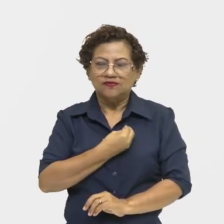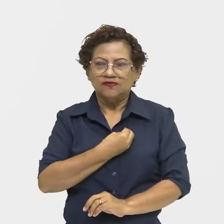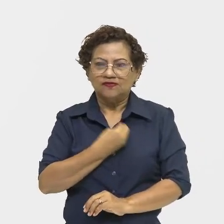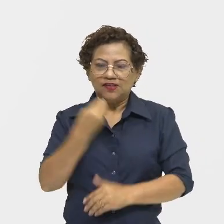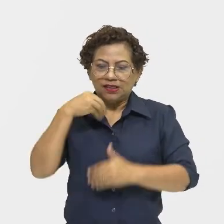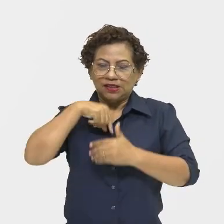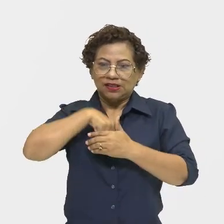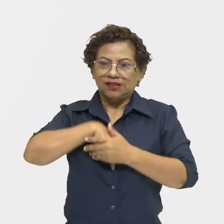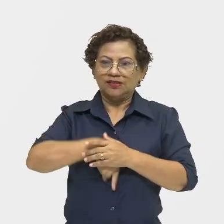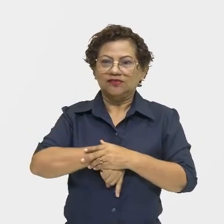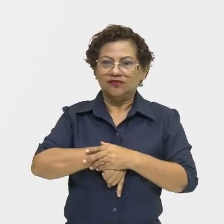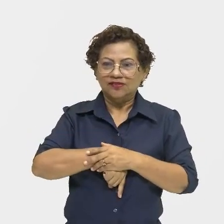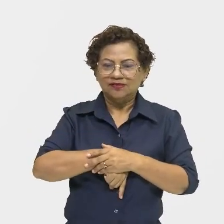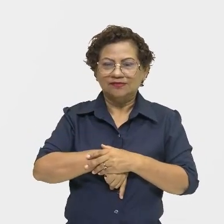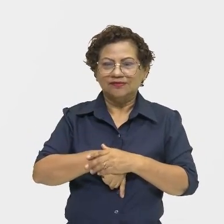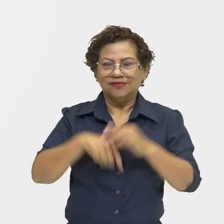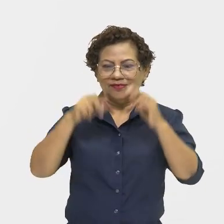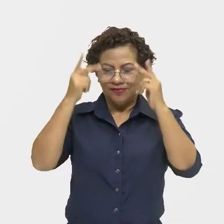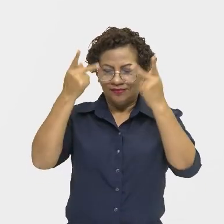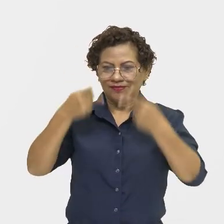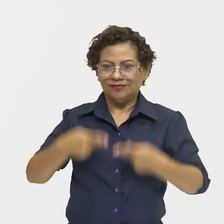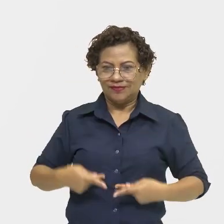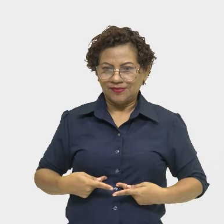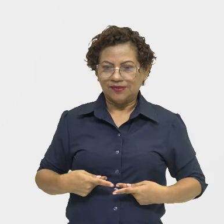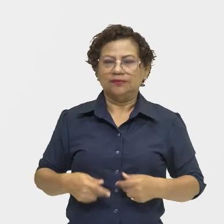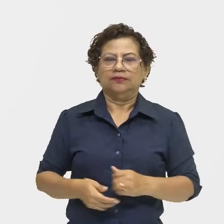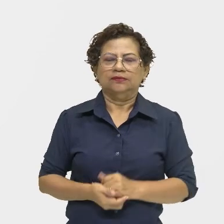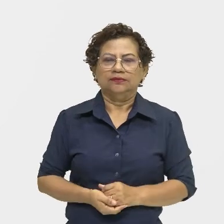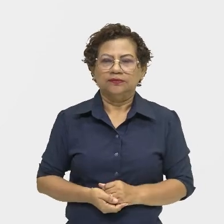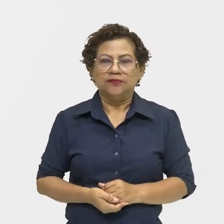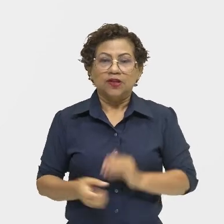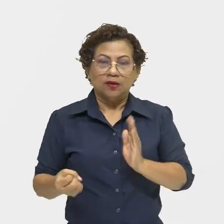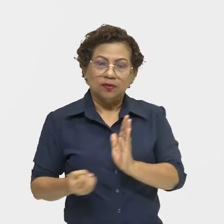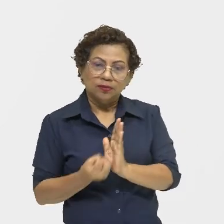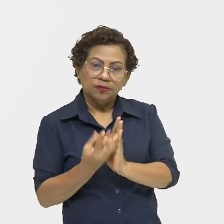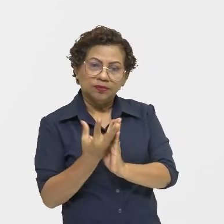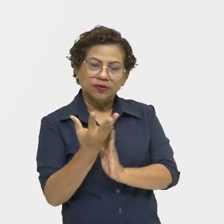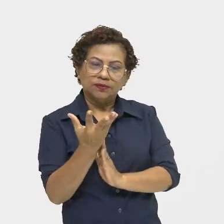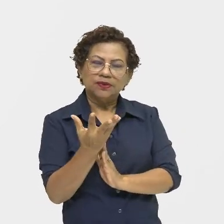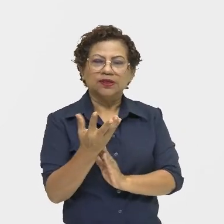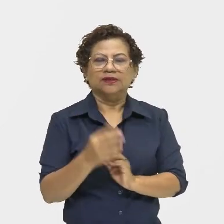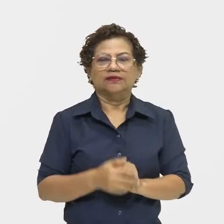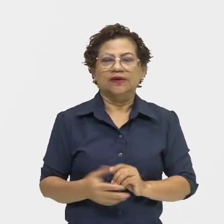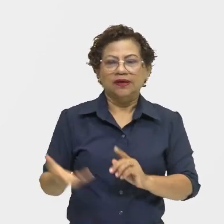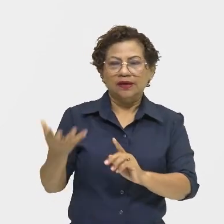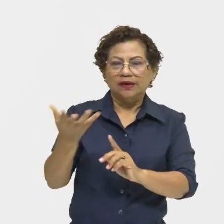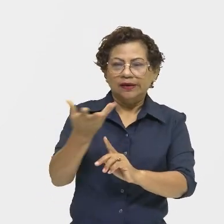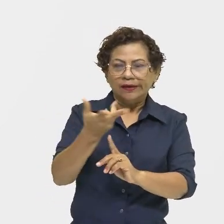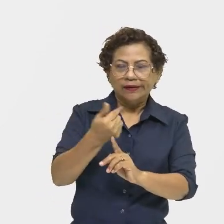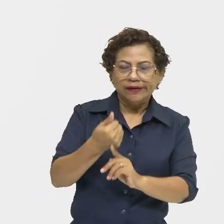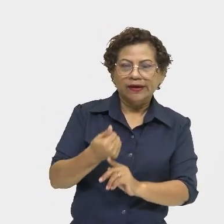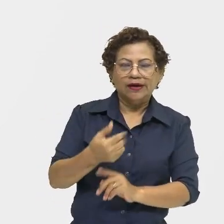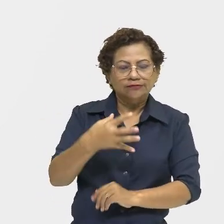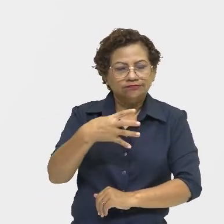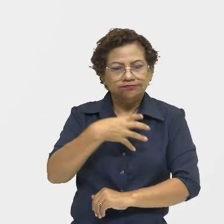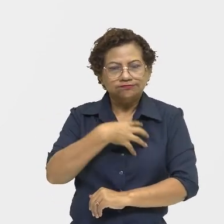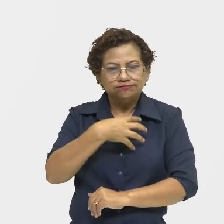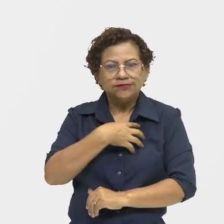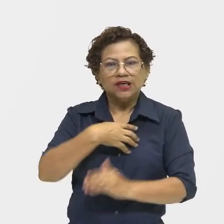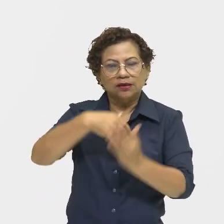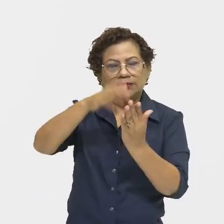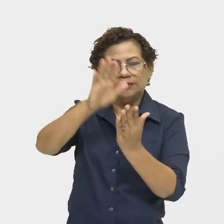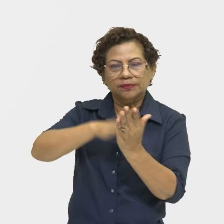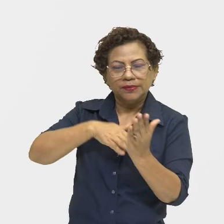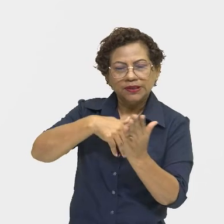vêm do fundo do ser. O impressionismo é a arte do instinto. Trata-se de uma pintura